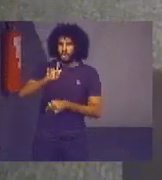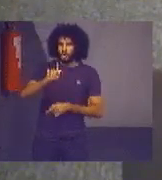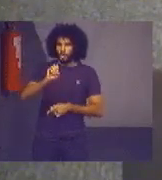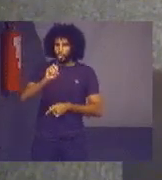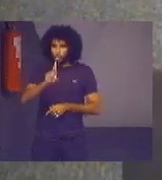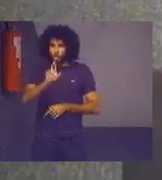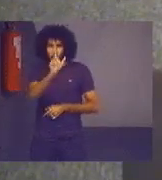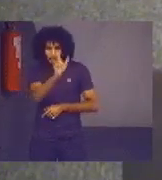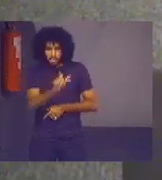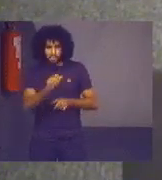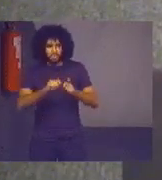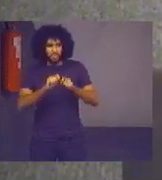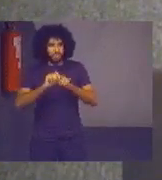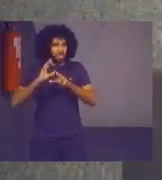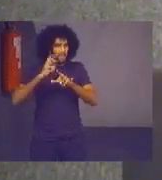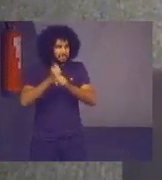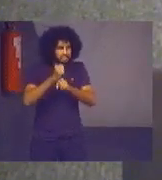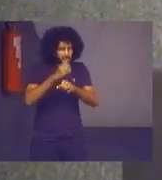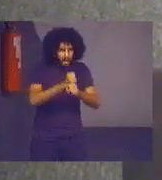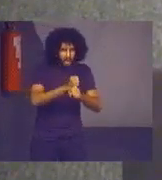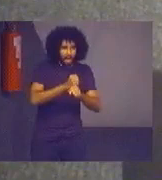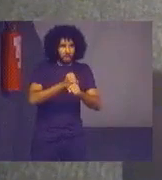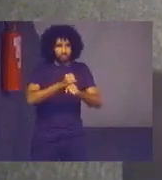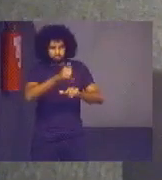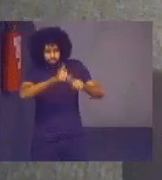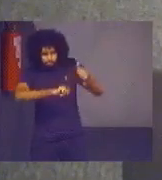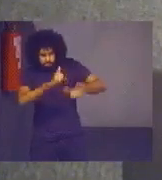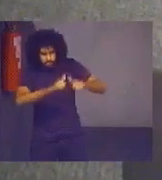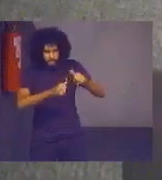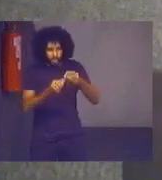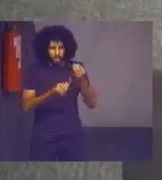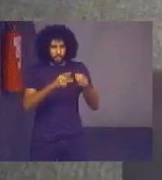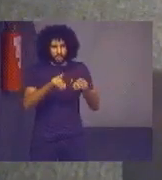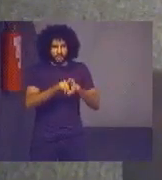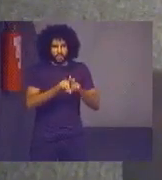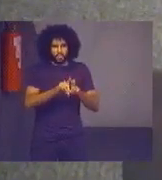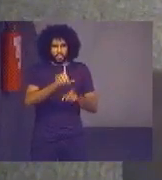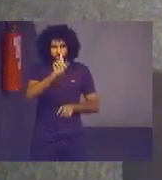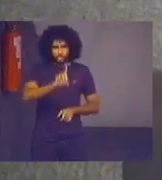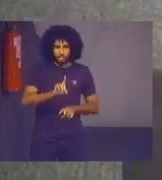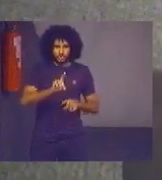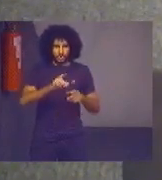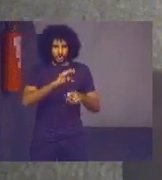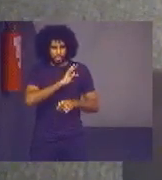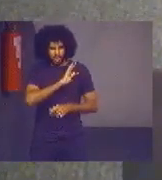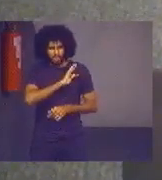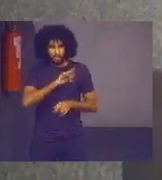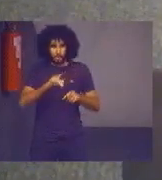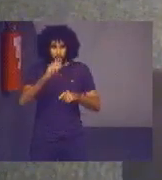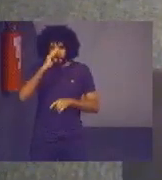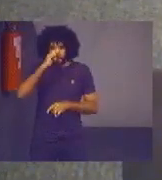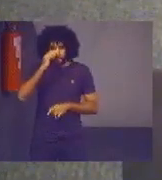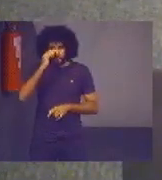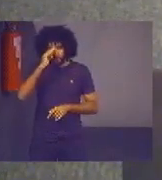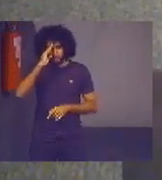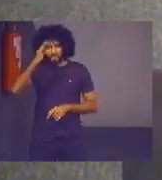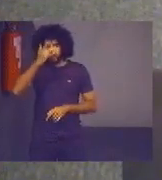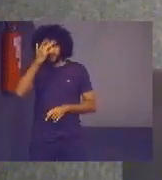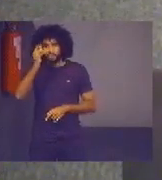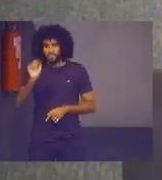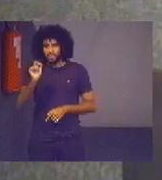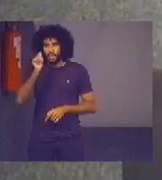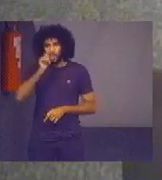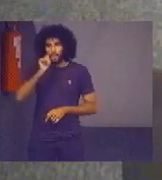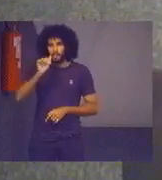indicadores, trabalho de revisão também do Igor, diretor técnico e principalmente a Tati. A Tati é provavelmente a que vocês